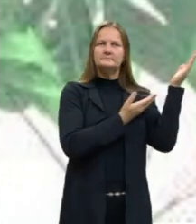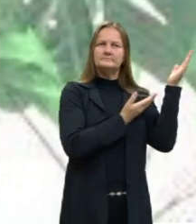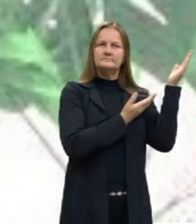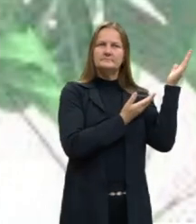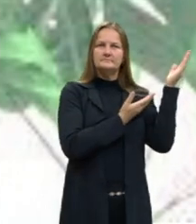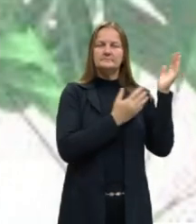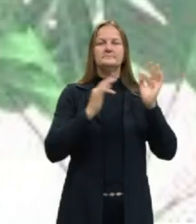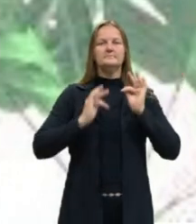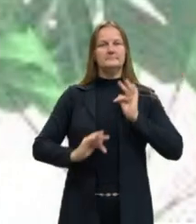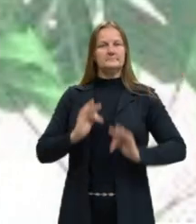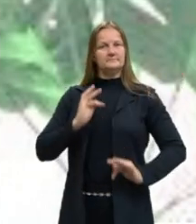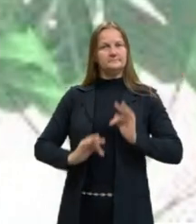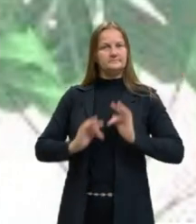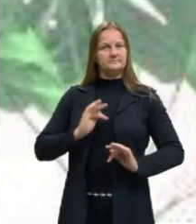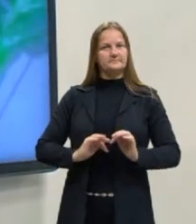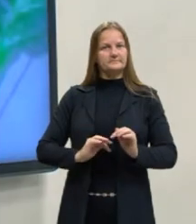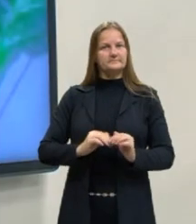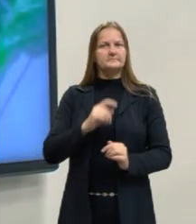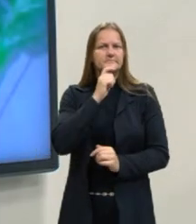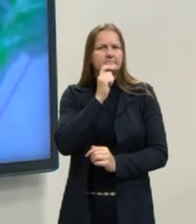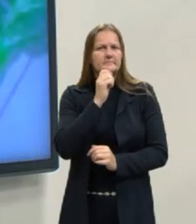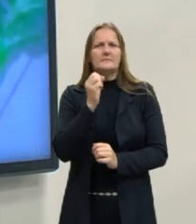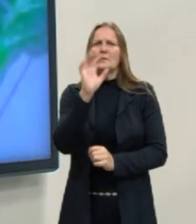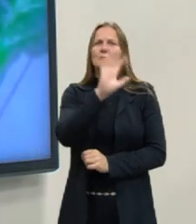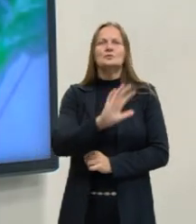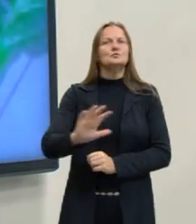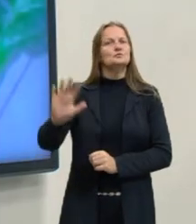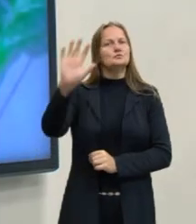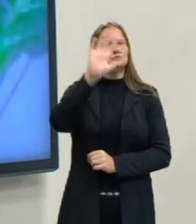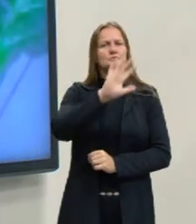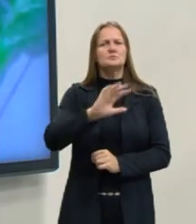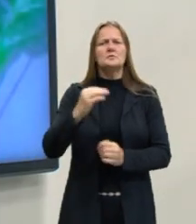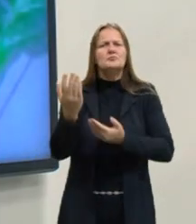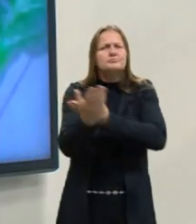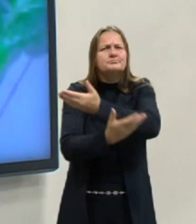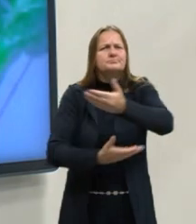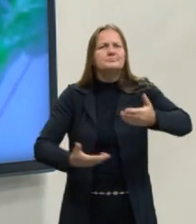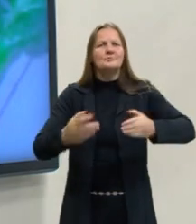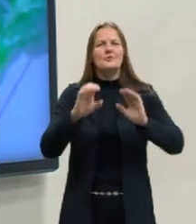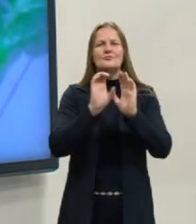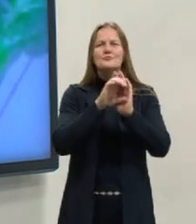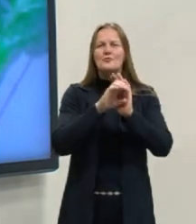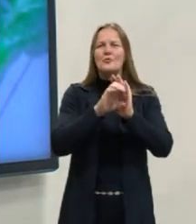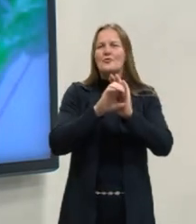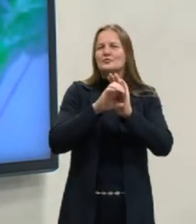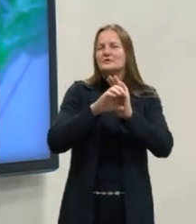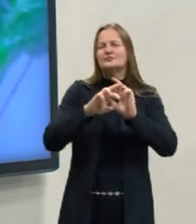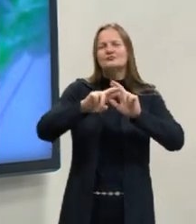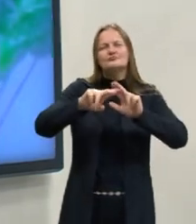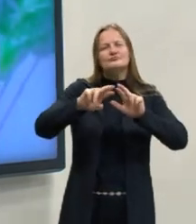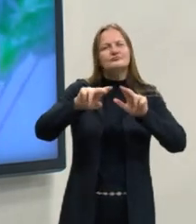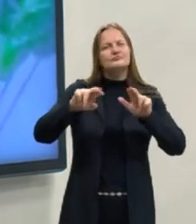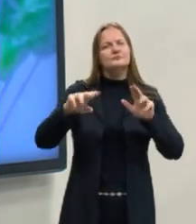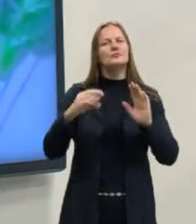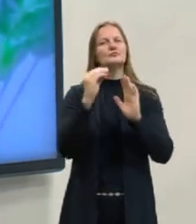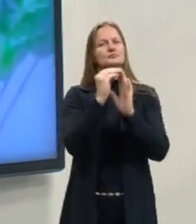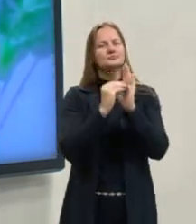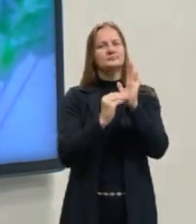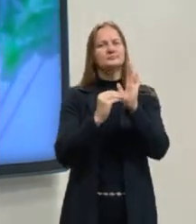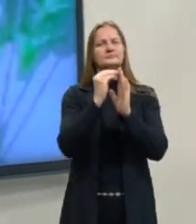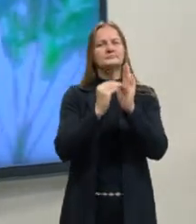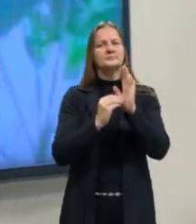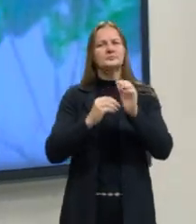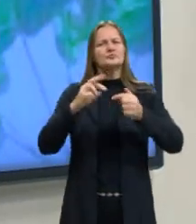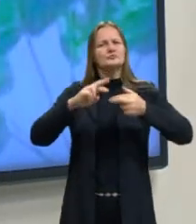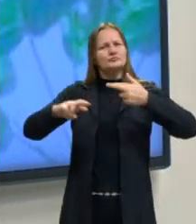Fisiologia Vegetal, gente, é muito abrangente. Envolve muita coisa, muito conceito, muito conteúdo, muitas